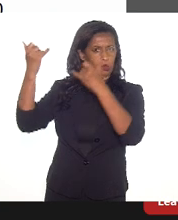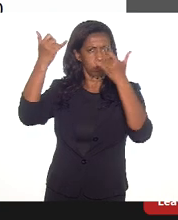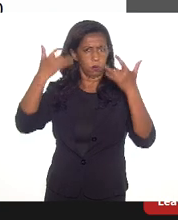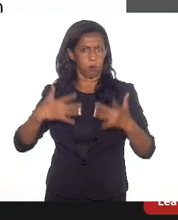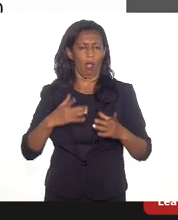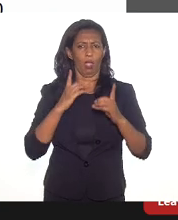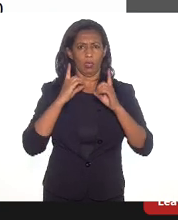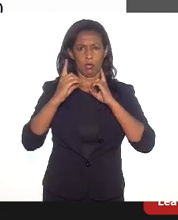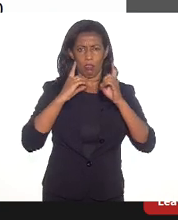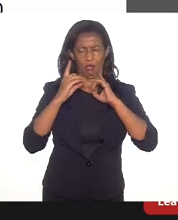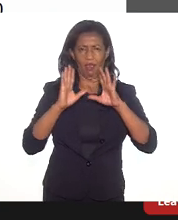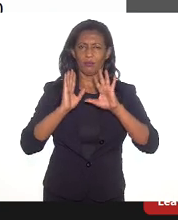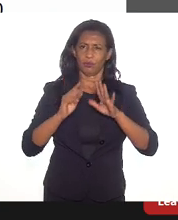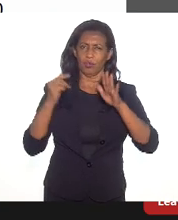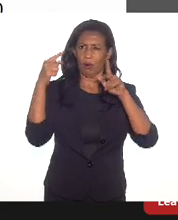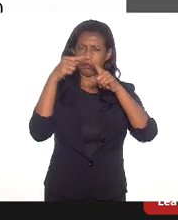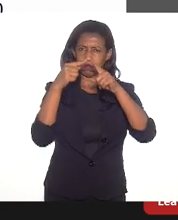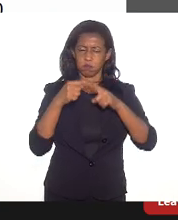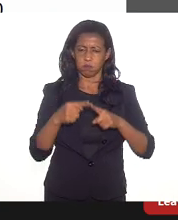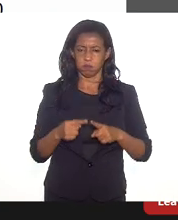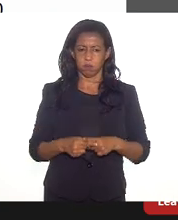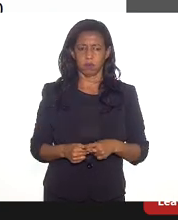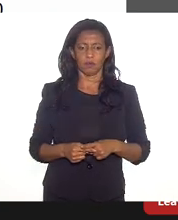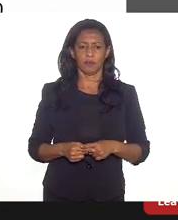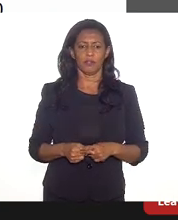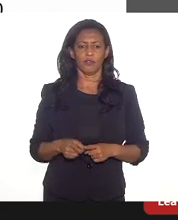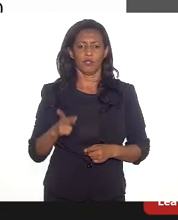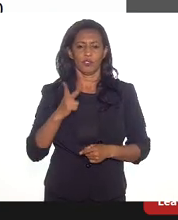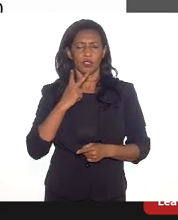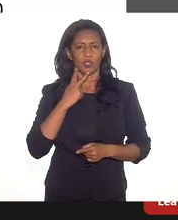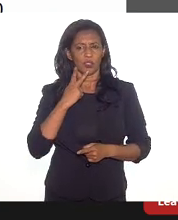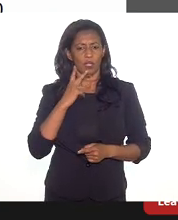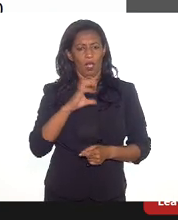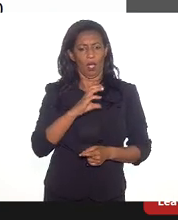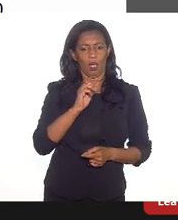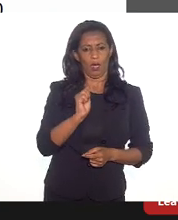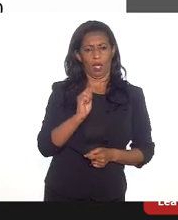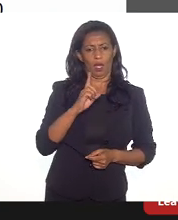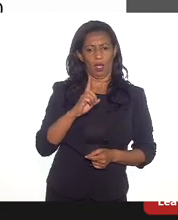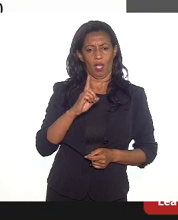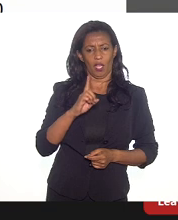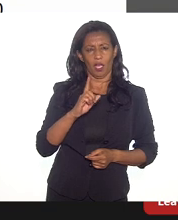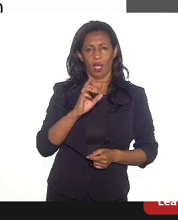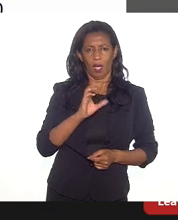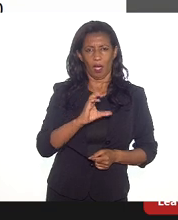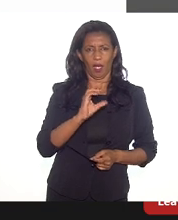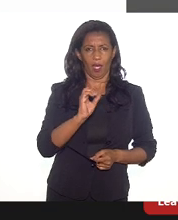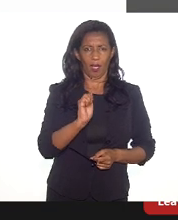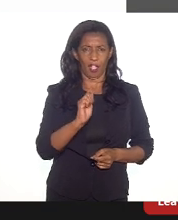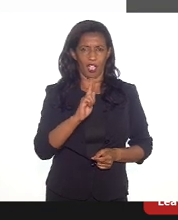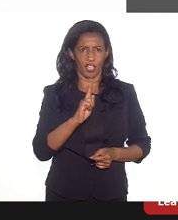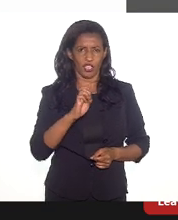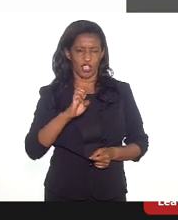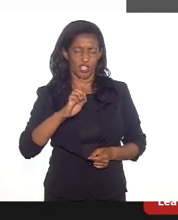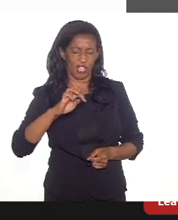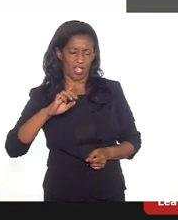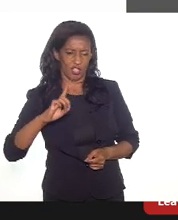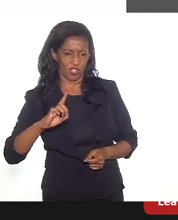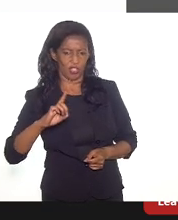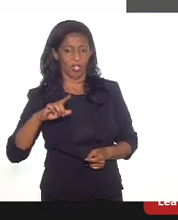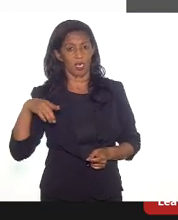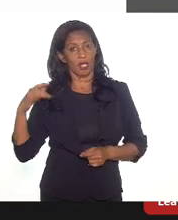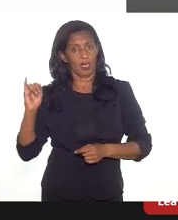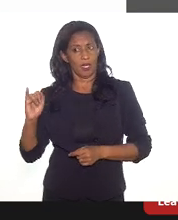dados de empregos são hoje complicados tanto em relação ao CADEG quanto em relação ao IBGE. pelas razões que já falou.